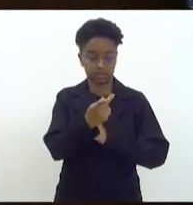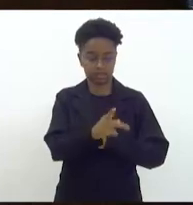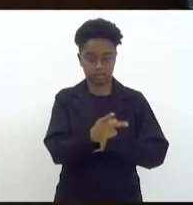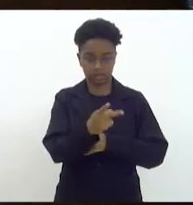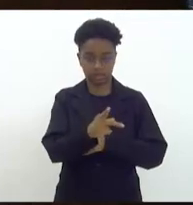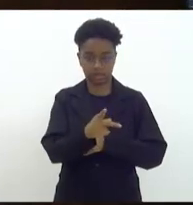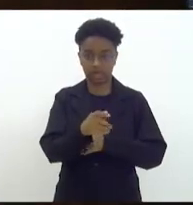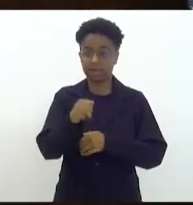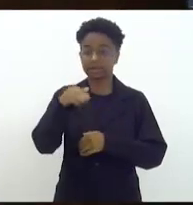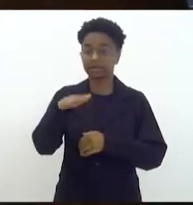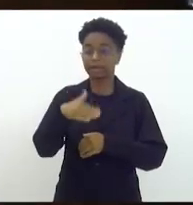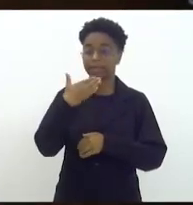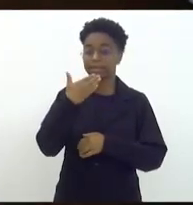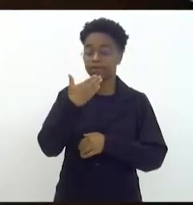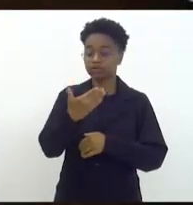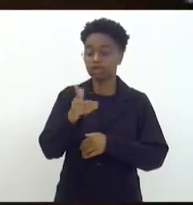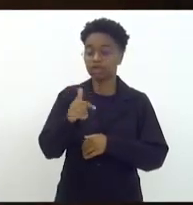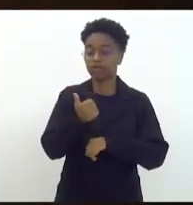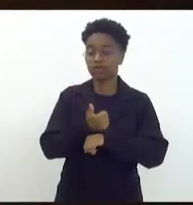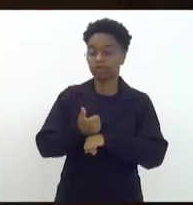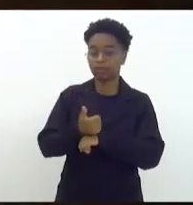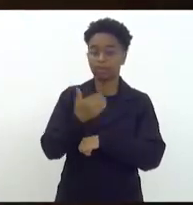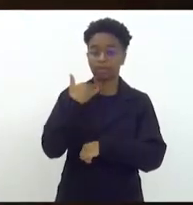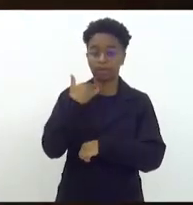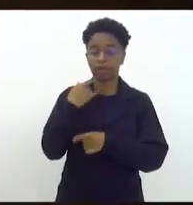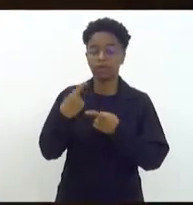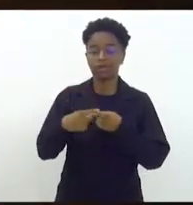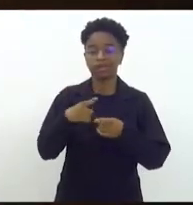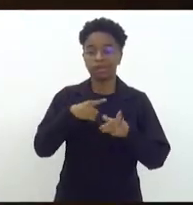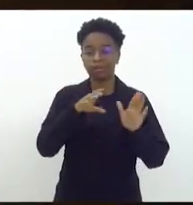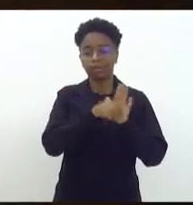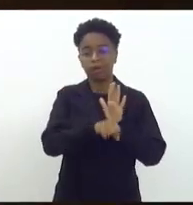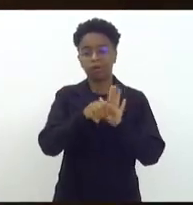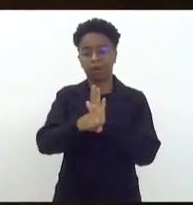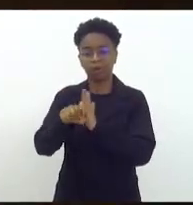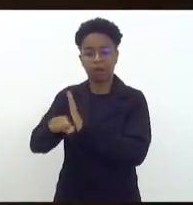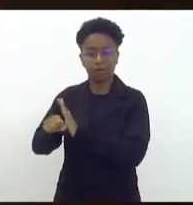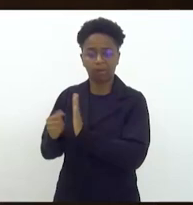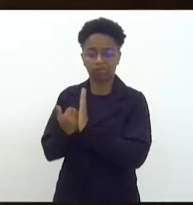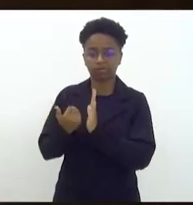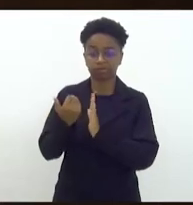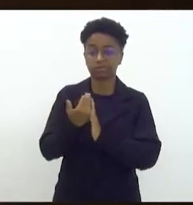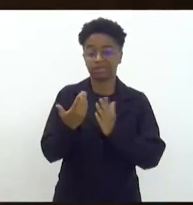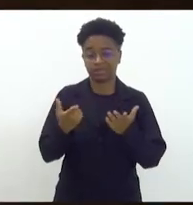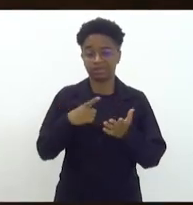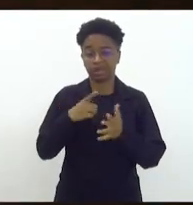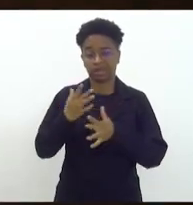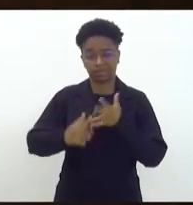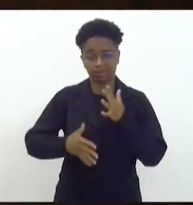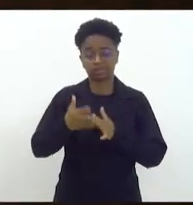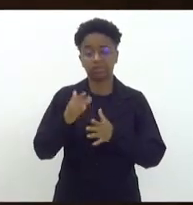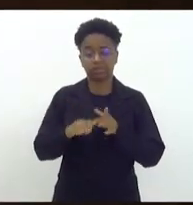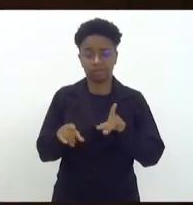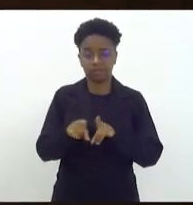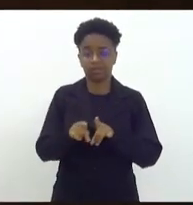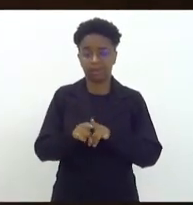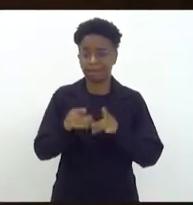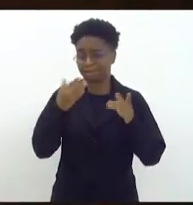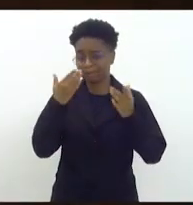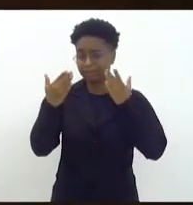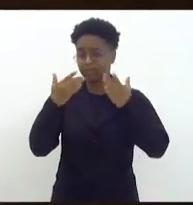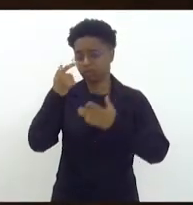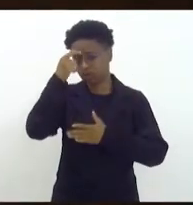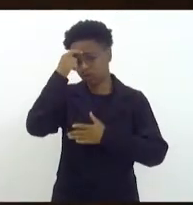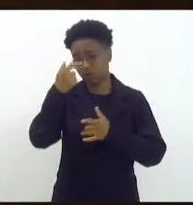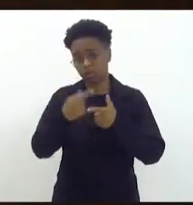pedida pelos bancários, numa época que estava tendo muito assalto e eles estavam tendo perturbações até psicológicas,